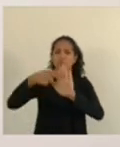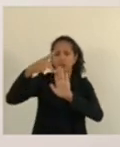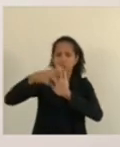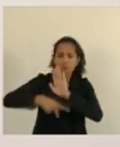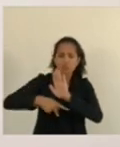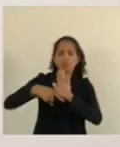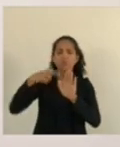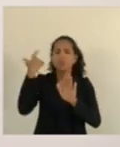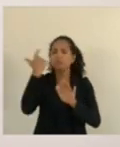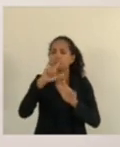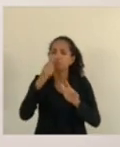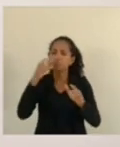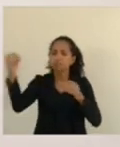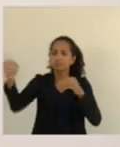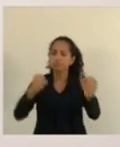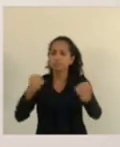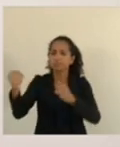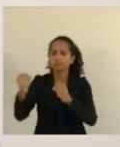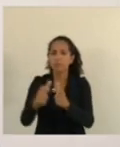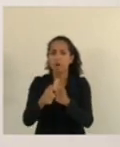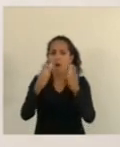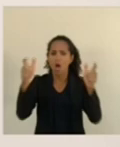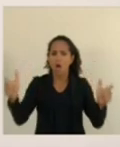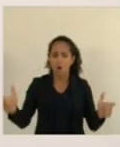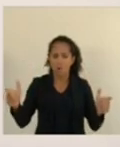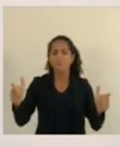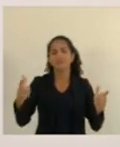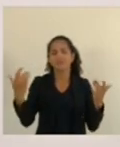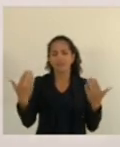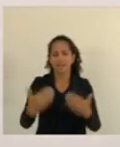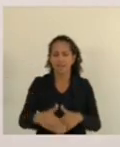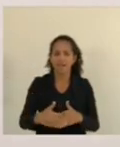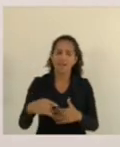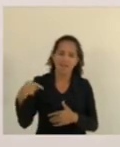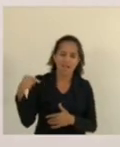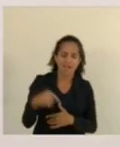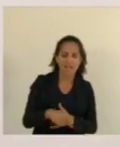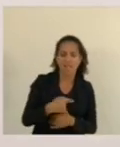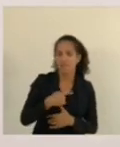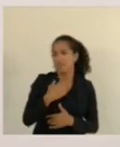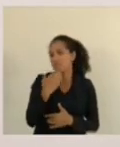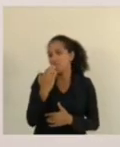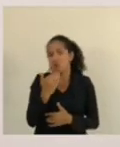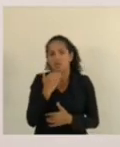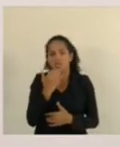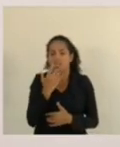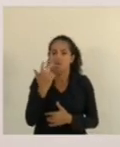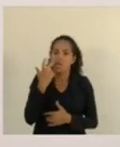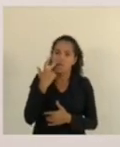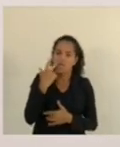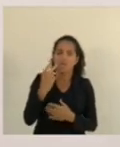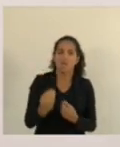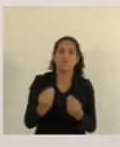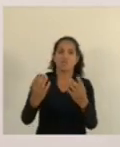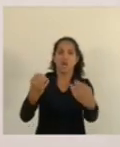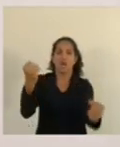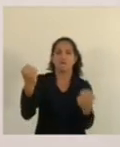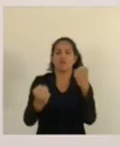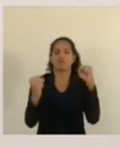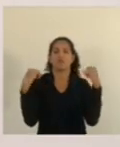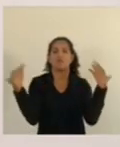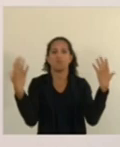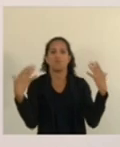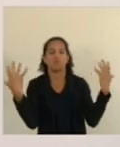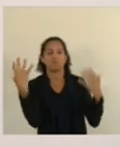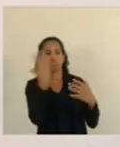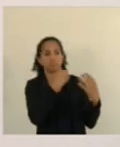para a segurança do Estado não adianta ficar fazendo solenidade de entrega de viatura e não sei mais o